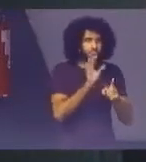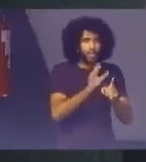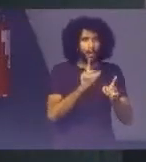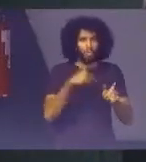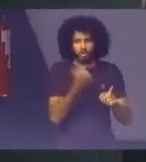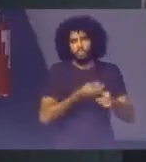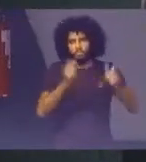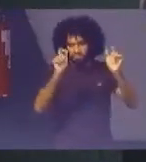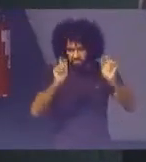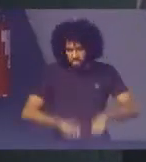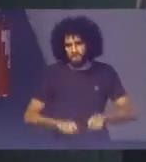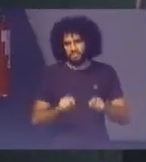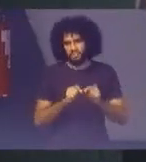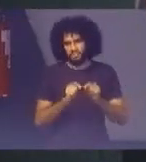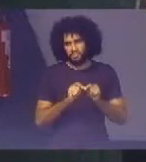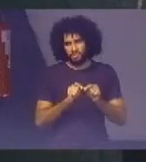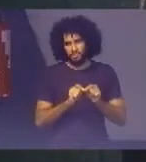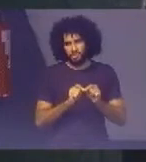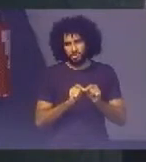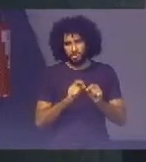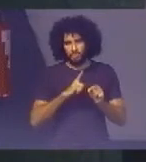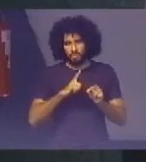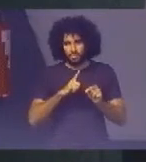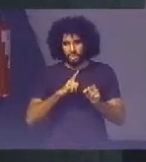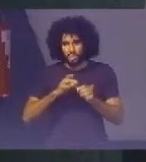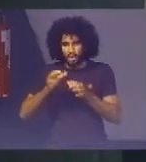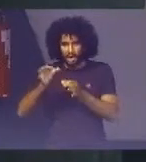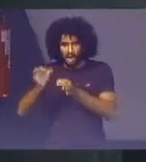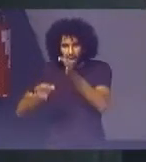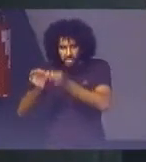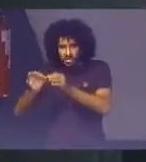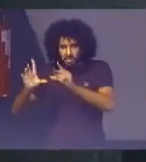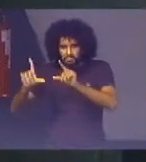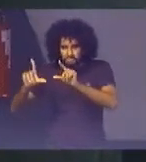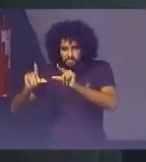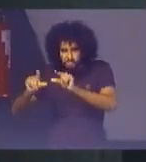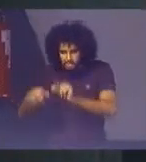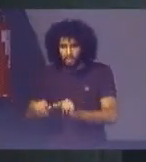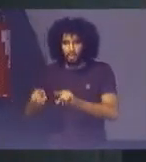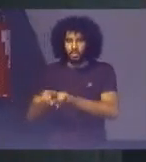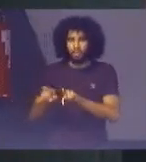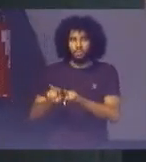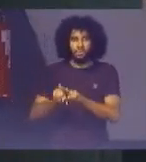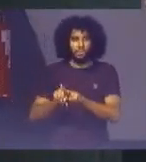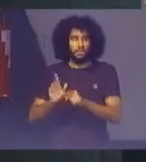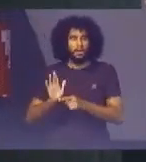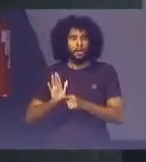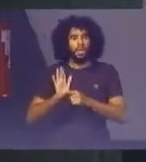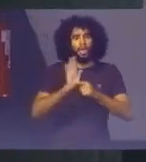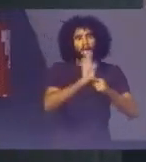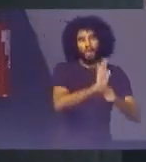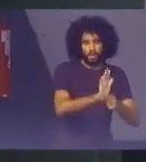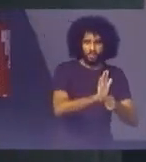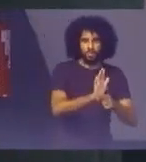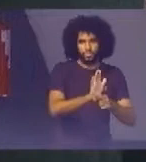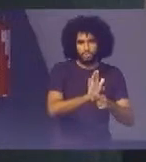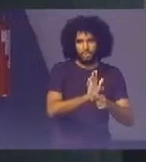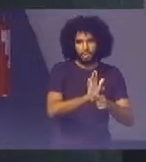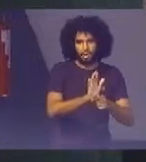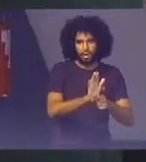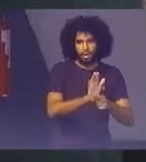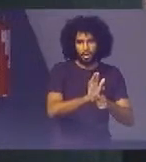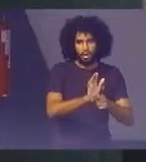fazer Para reduzir a judicialização E ajudar até o próprio poder público Às vezes o poder